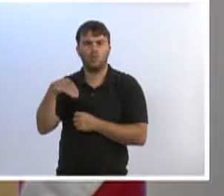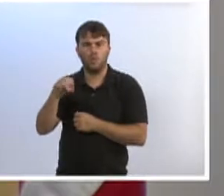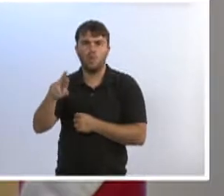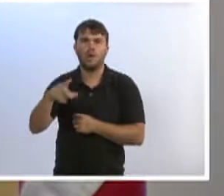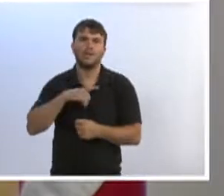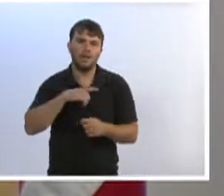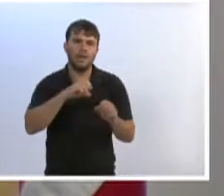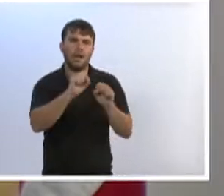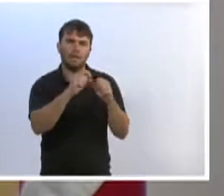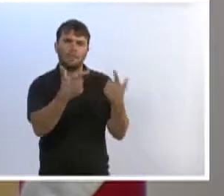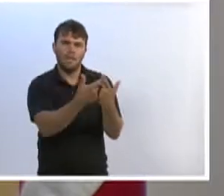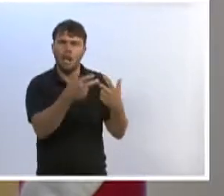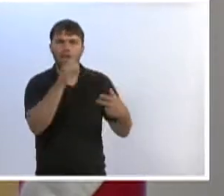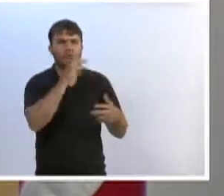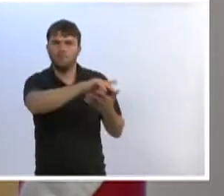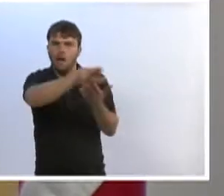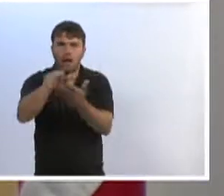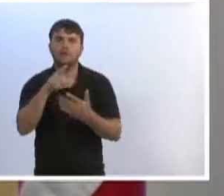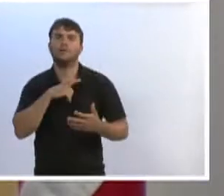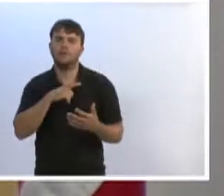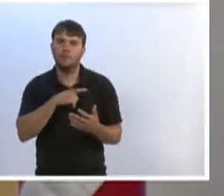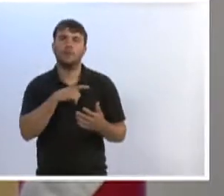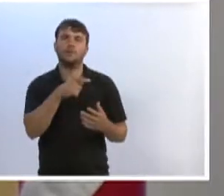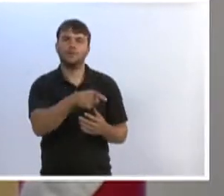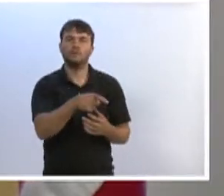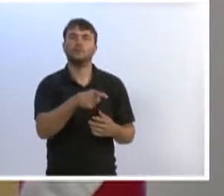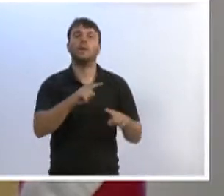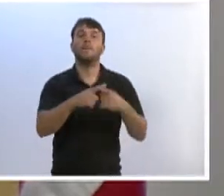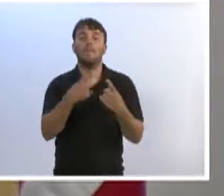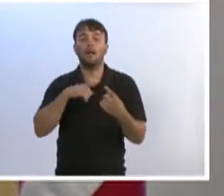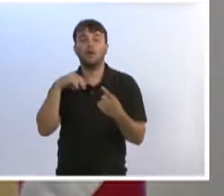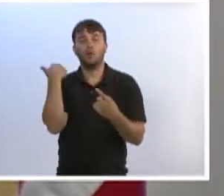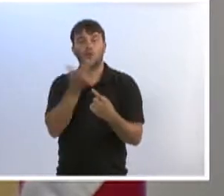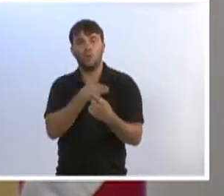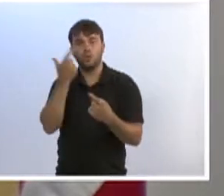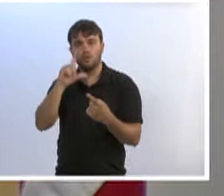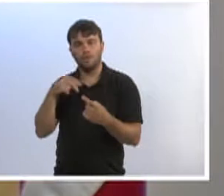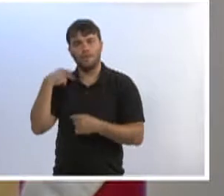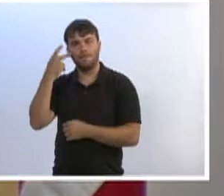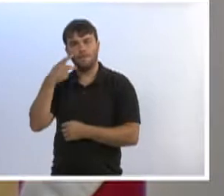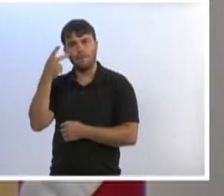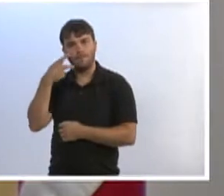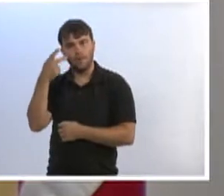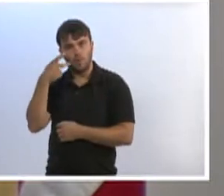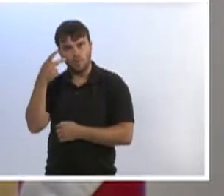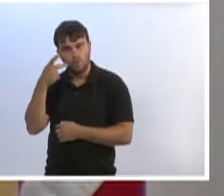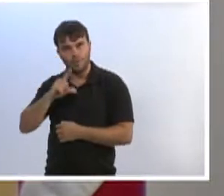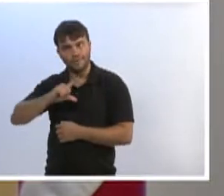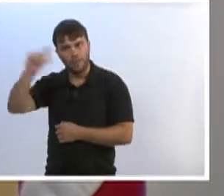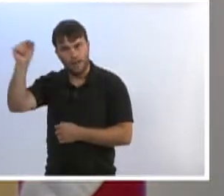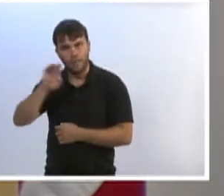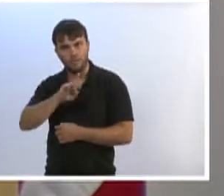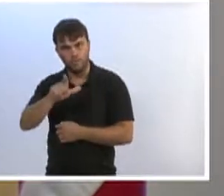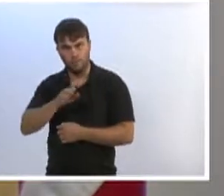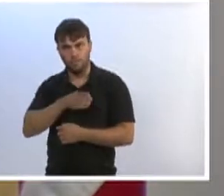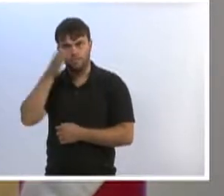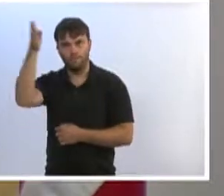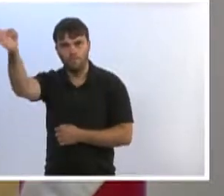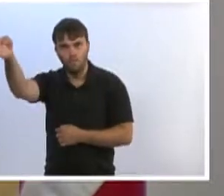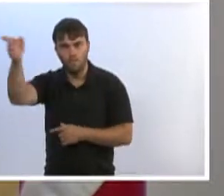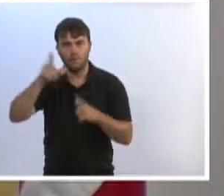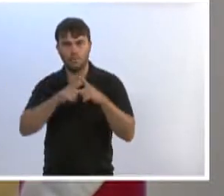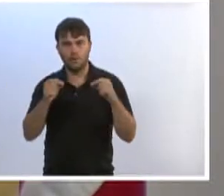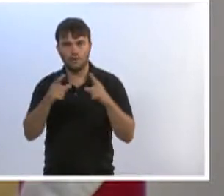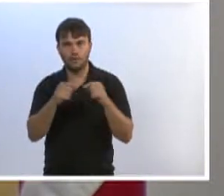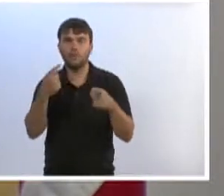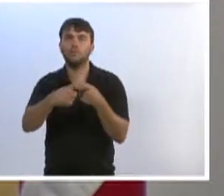defesa do consumidor, e nós vamos criar, através de um encaminhamento feito por um vereador que saiu de Blumenau, foi até Brasília, porque infelizmente